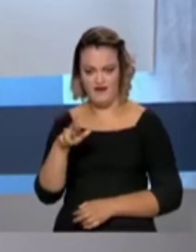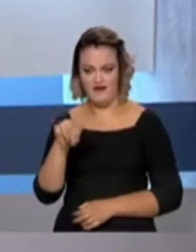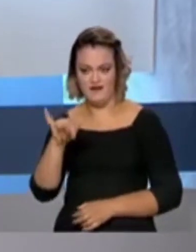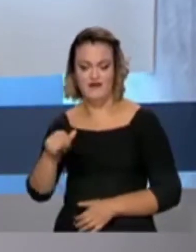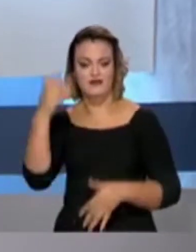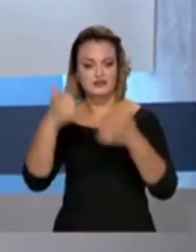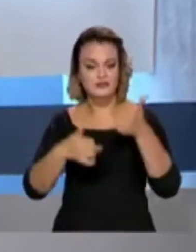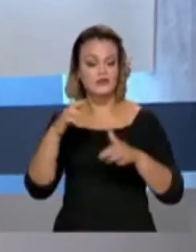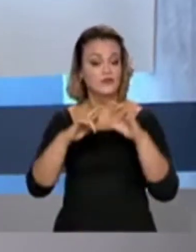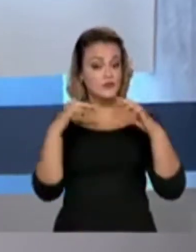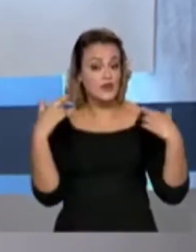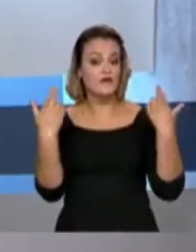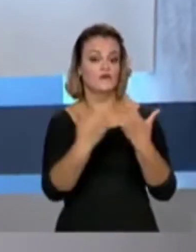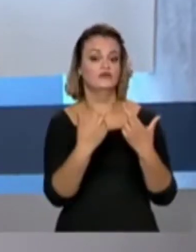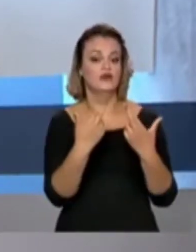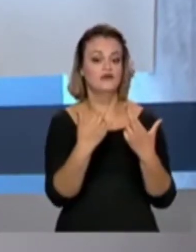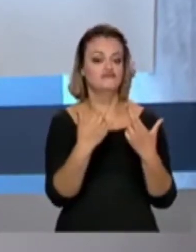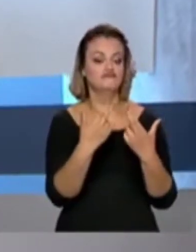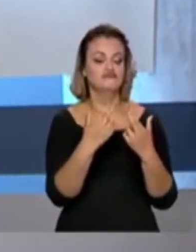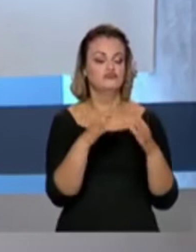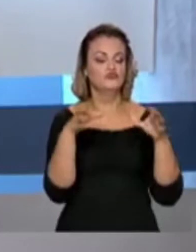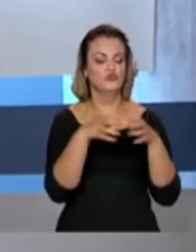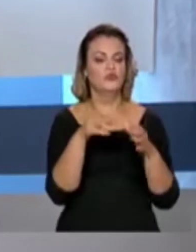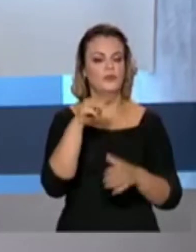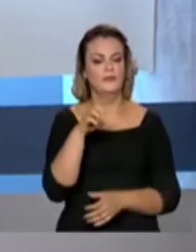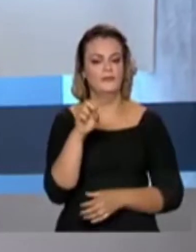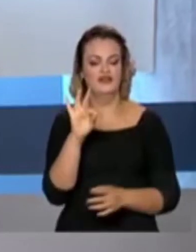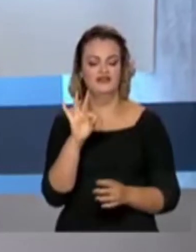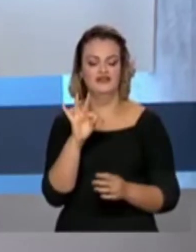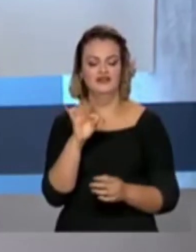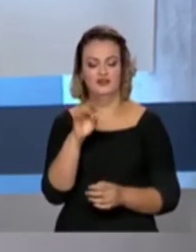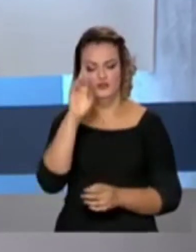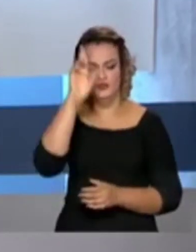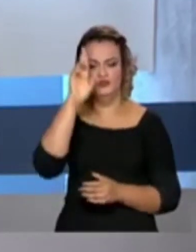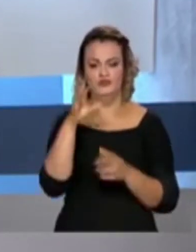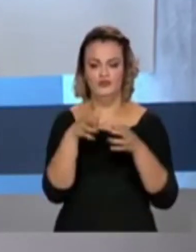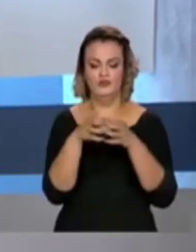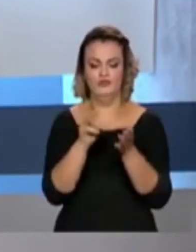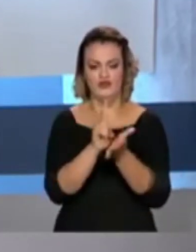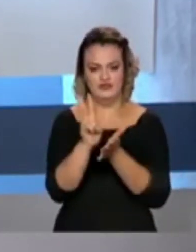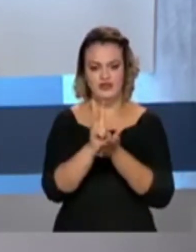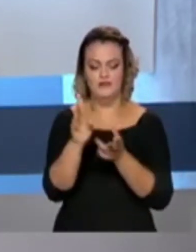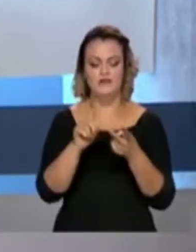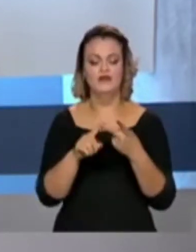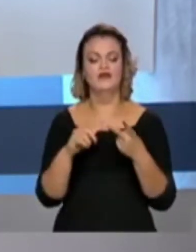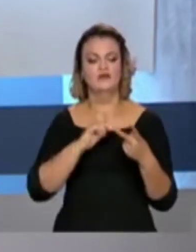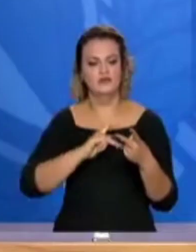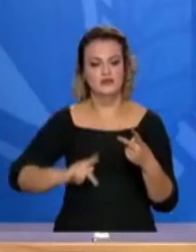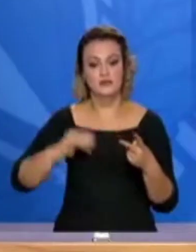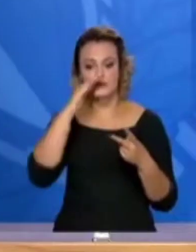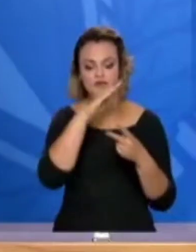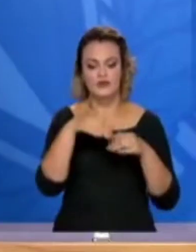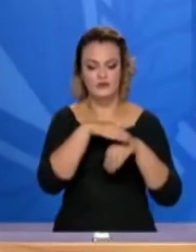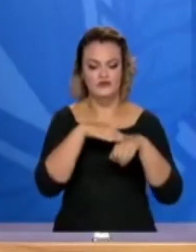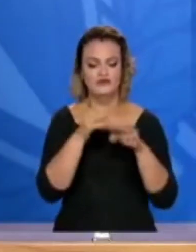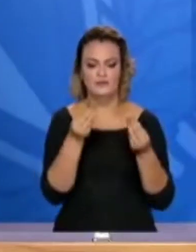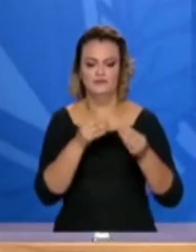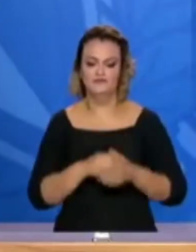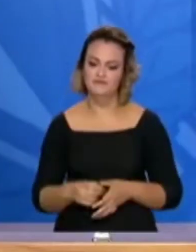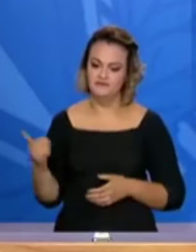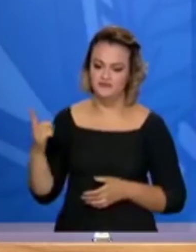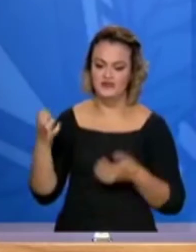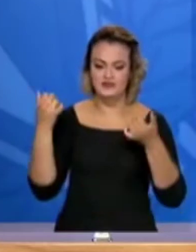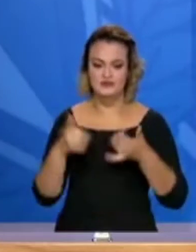reunião entre representantes do Grupo Meta, dono do aplicativo WhatsApp, e o presidente Jair Bolsonaro. O WhatsApp